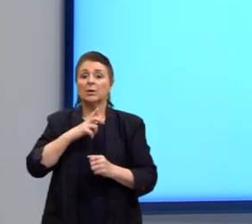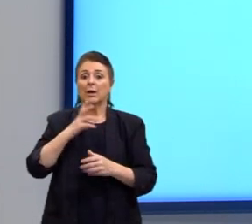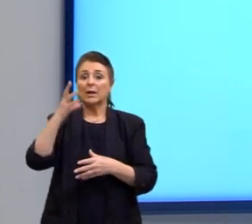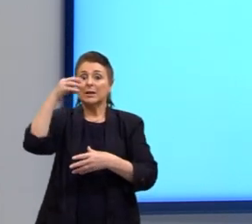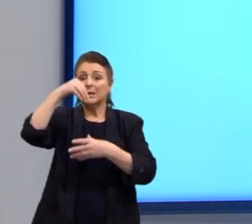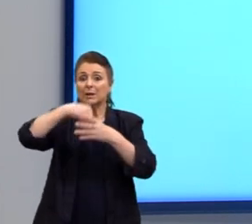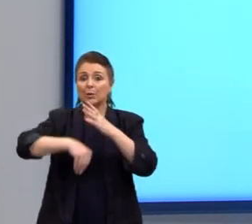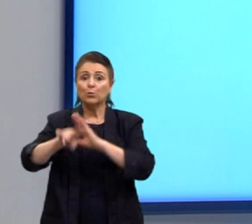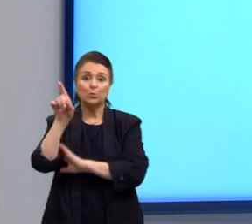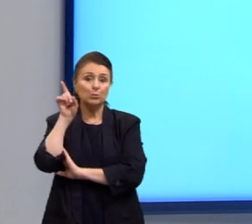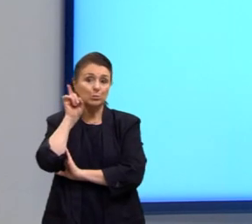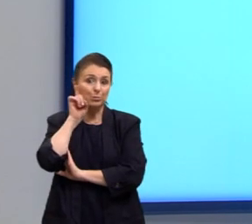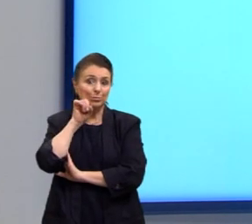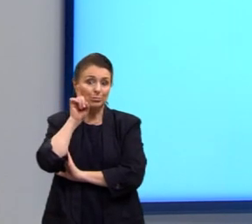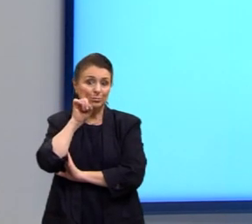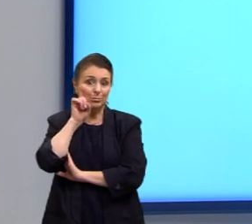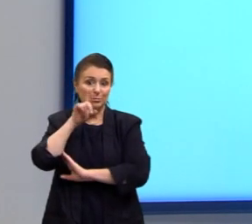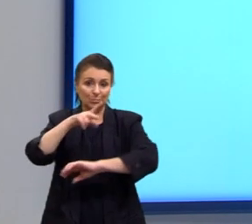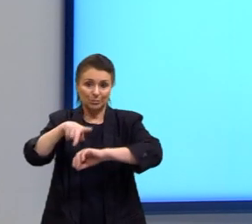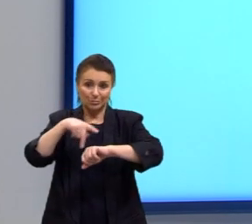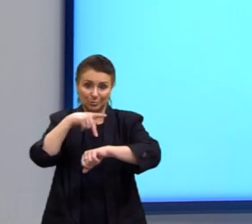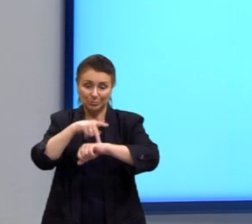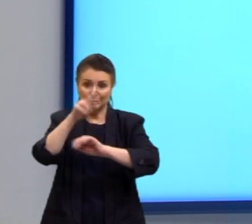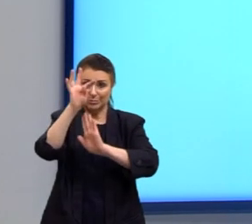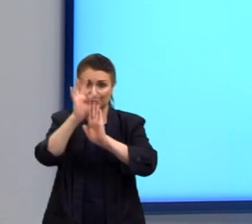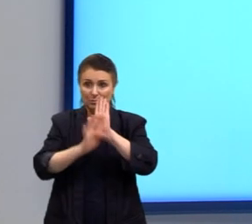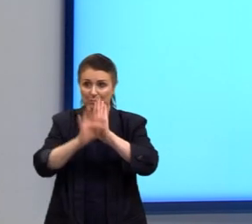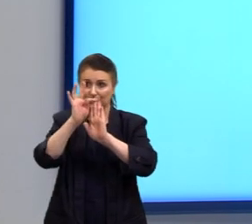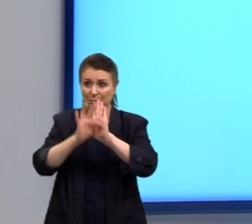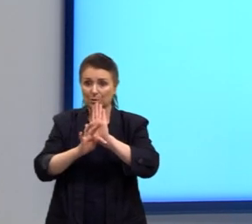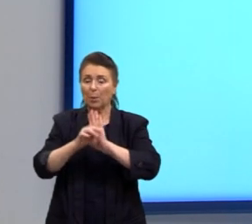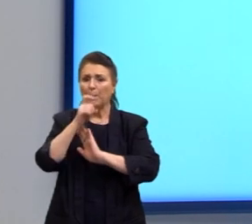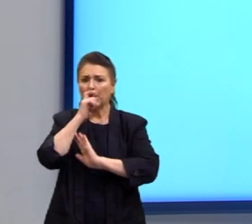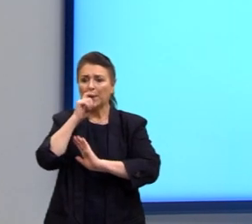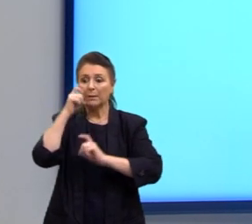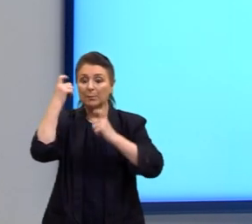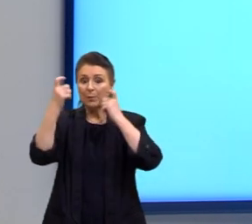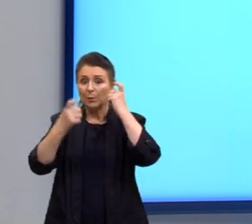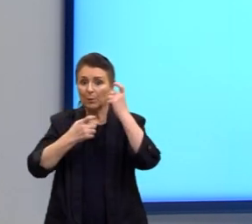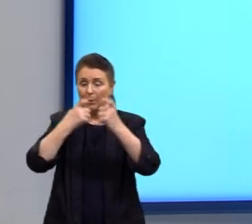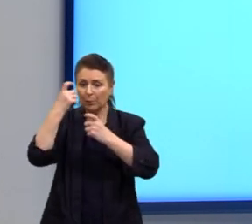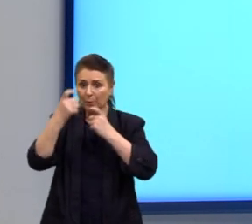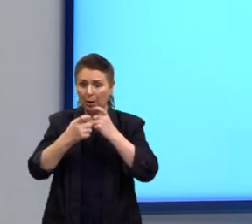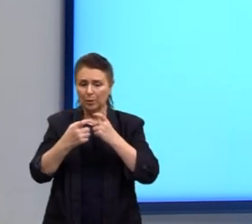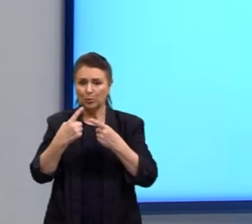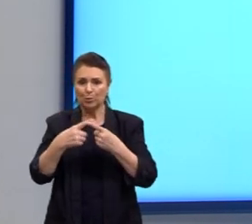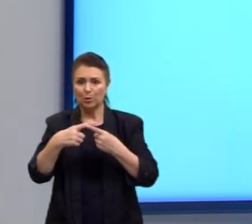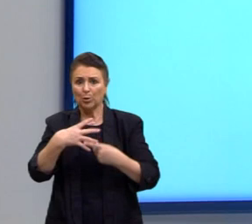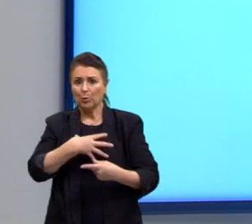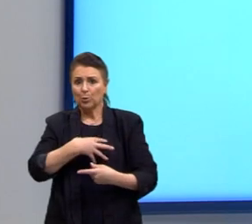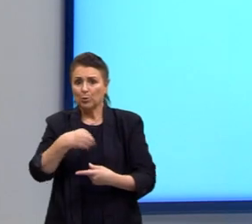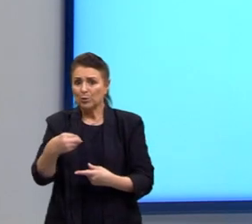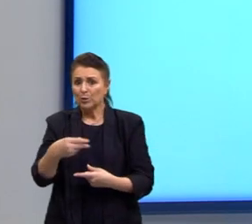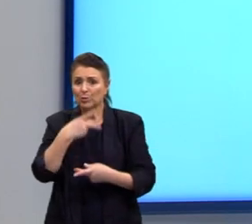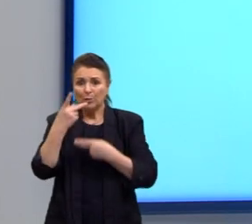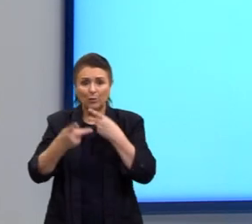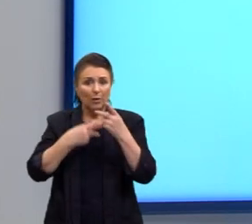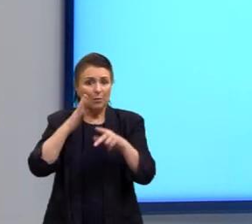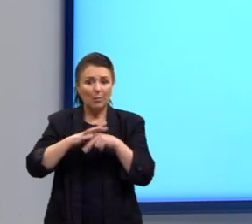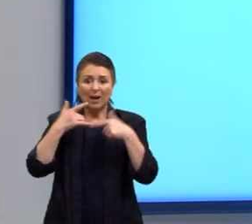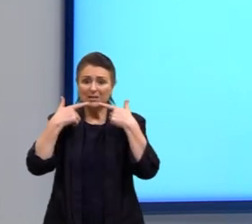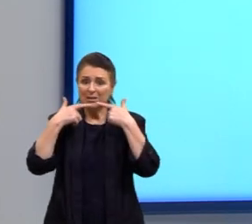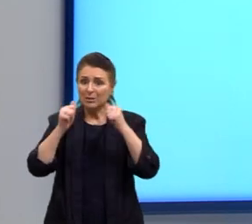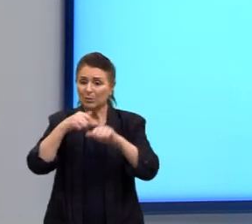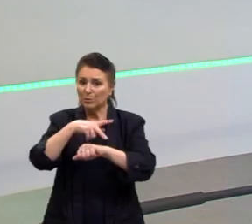Unidos. O texto fala de um pai que está preocupado porque seus filhos não falam mais a sua língua, seus filhos